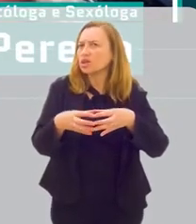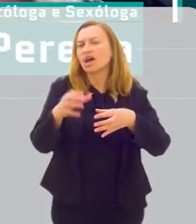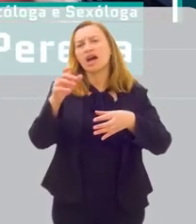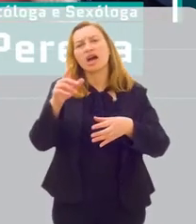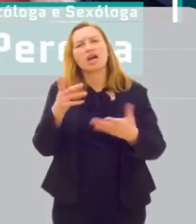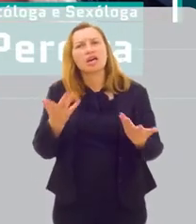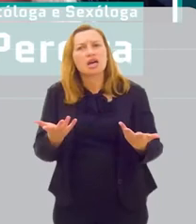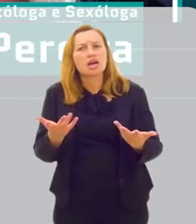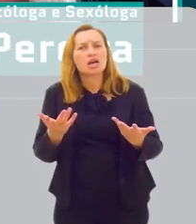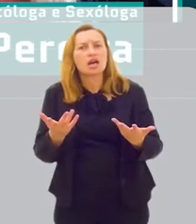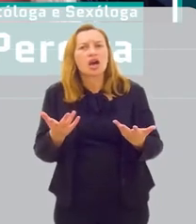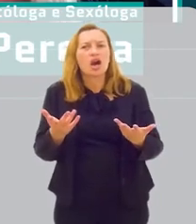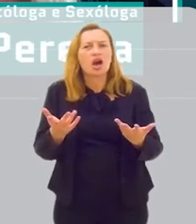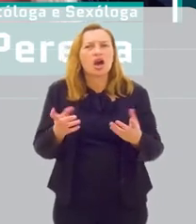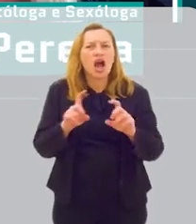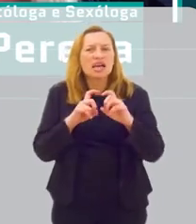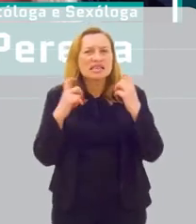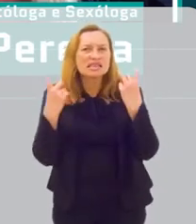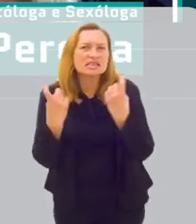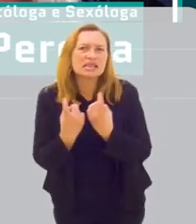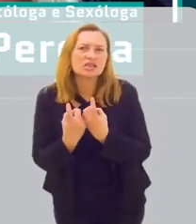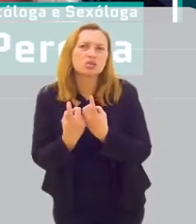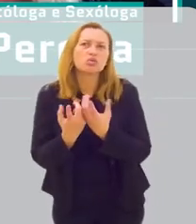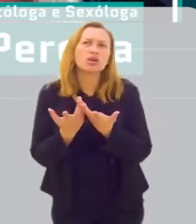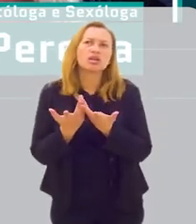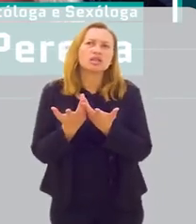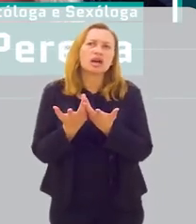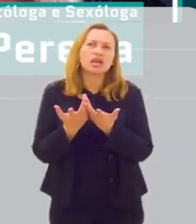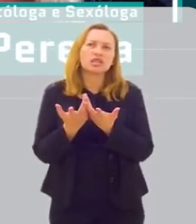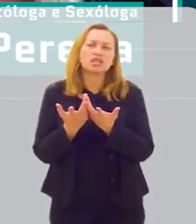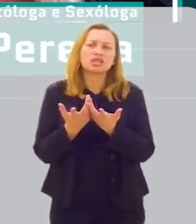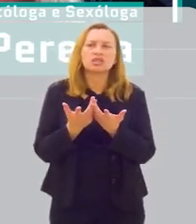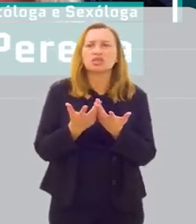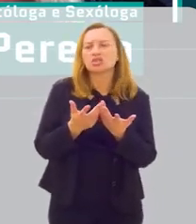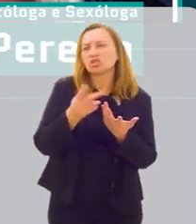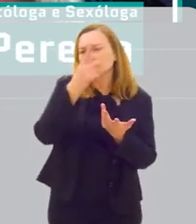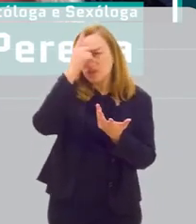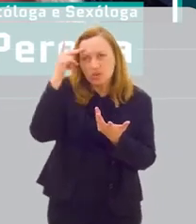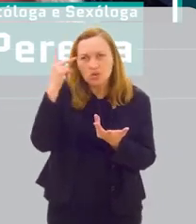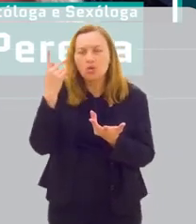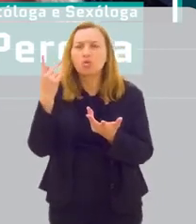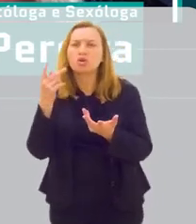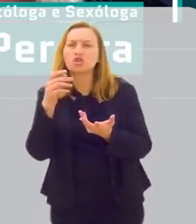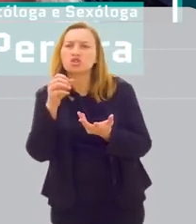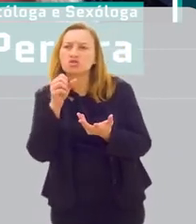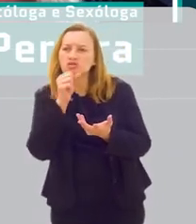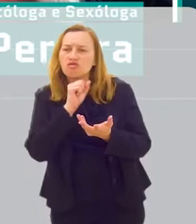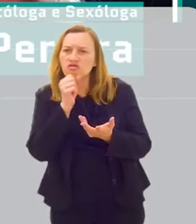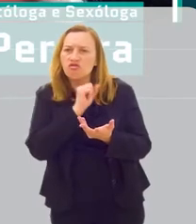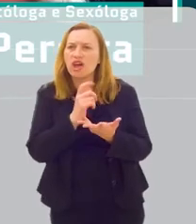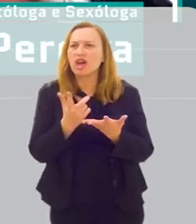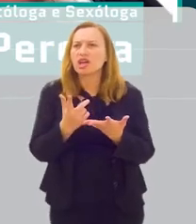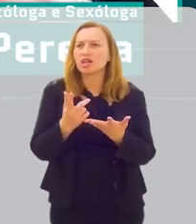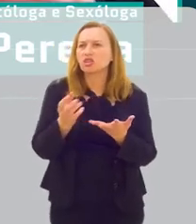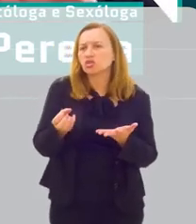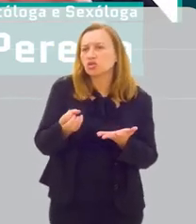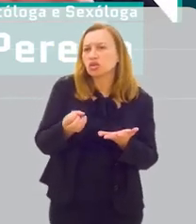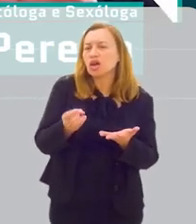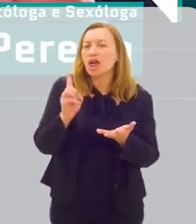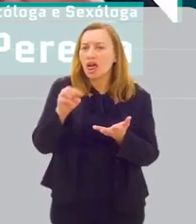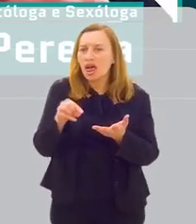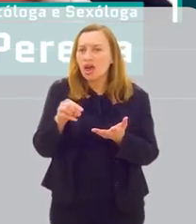o aspecto social. E a sexualidade, né? Entre pessoas maduras, pessoas na terceira idade,